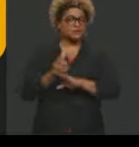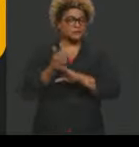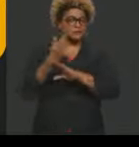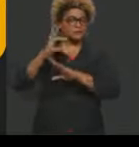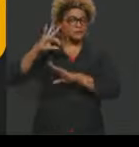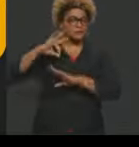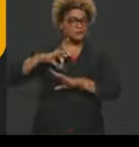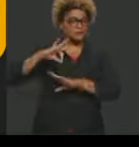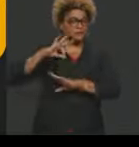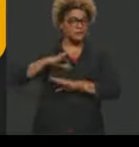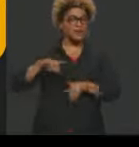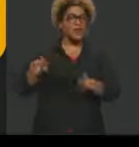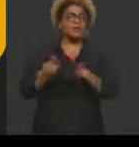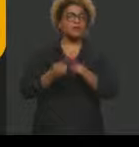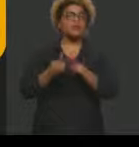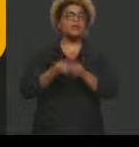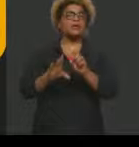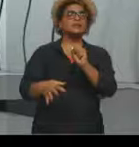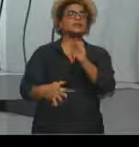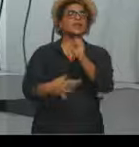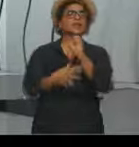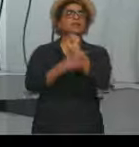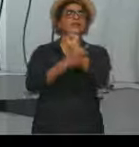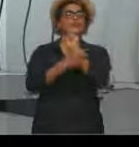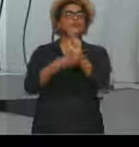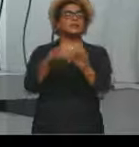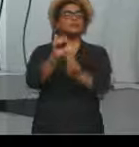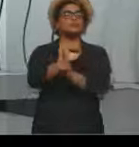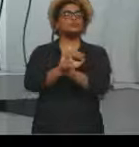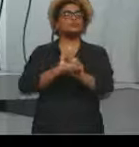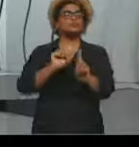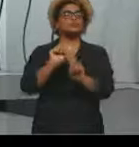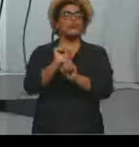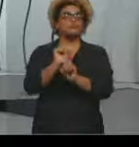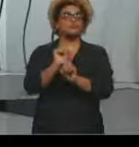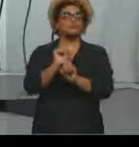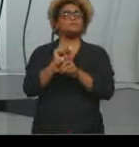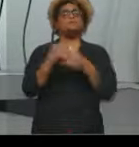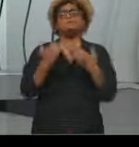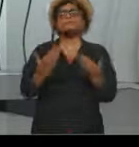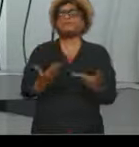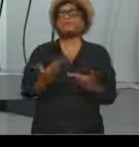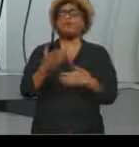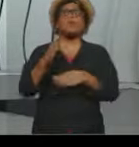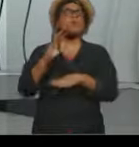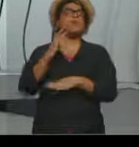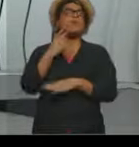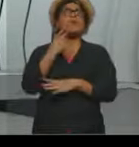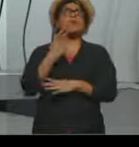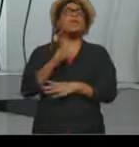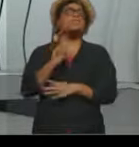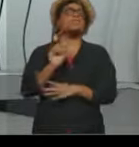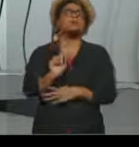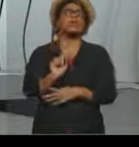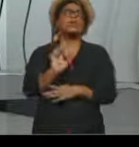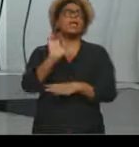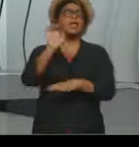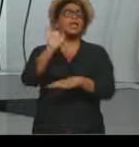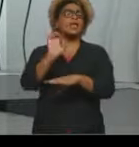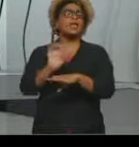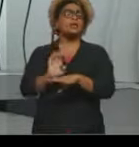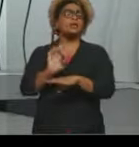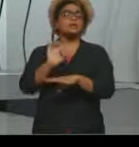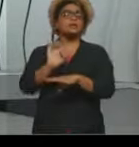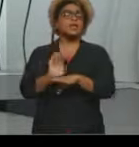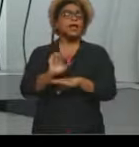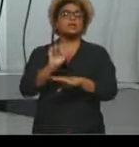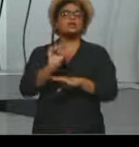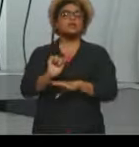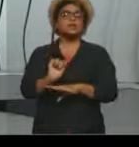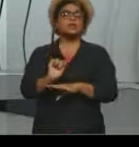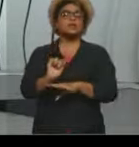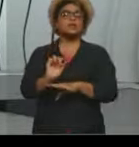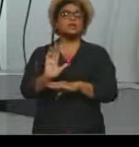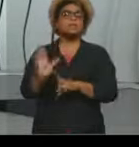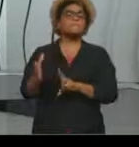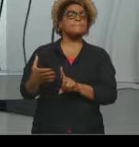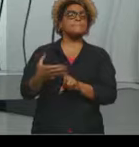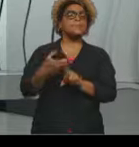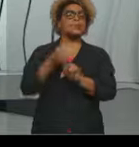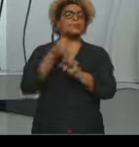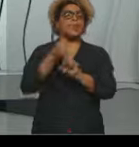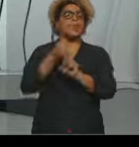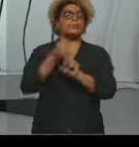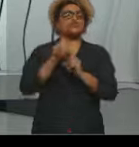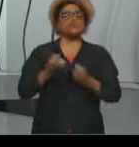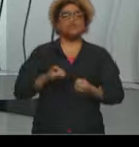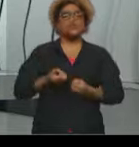Então, nós dissemos aí, nós dizemos, né, de um Estado que ele protege, que ele oferece meios para que a